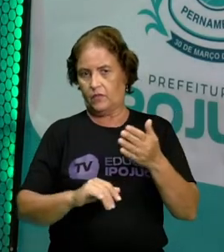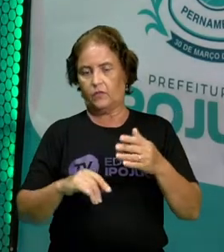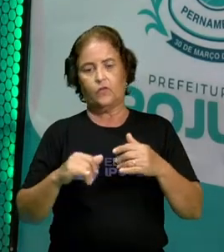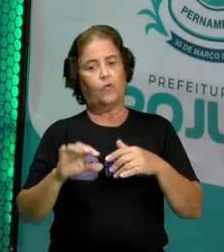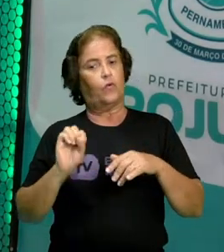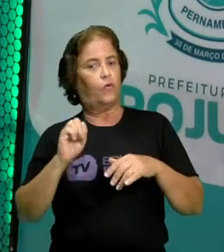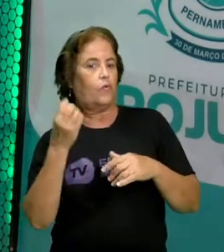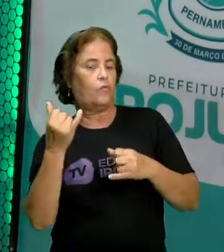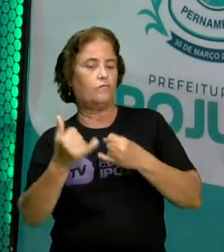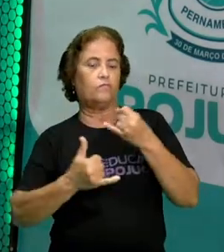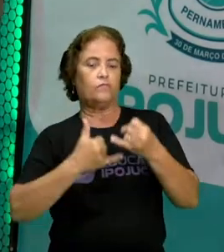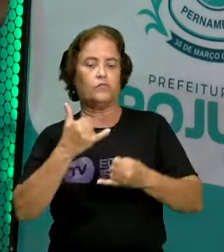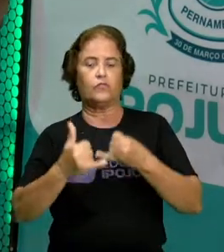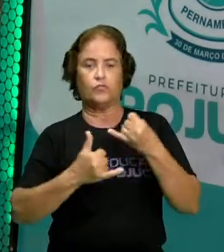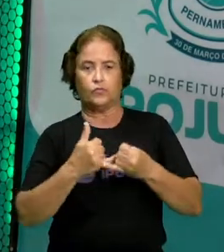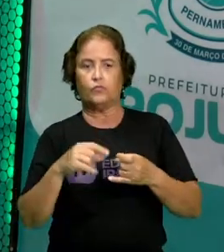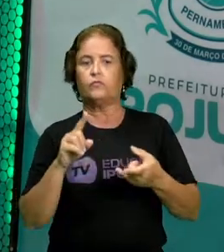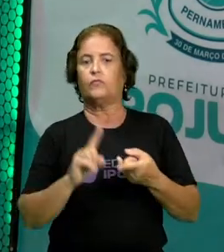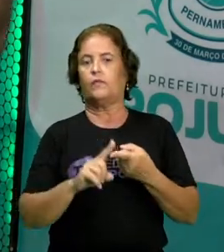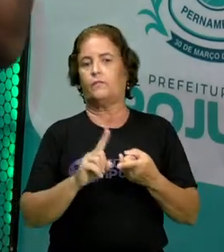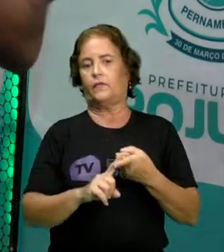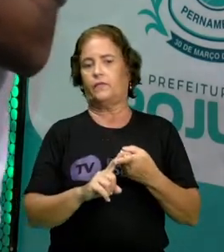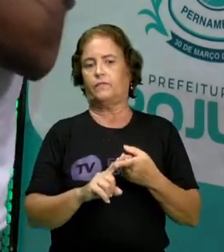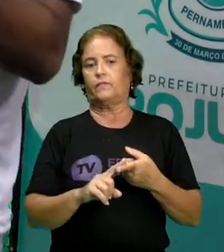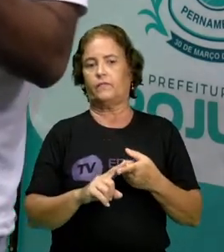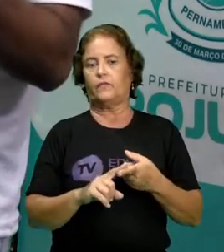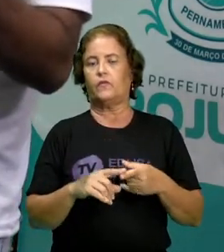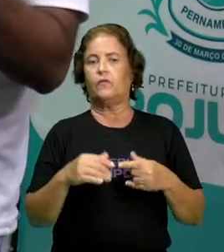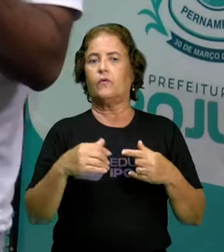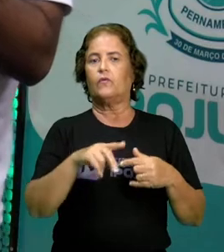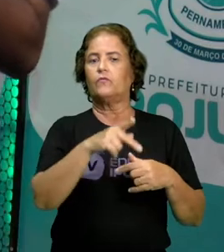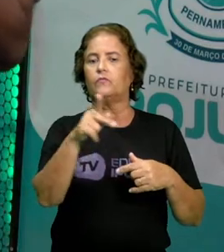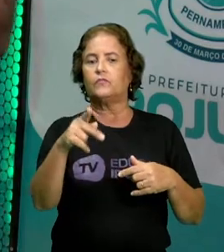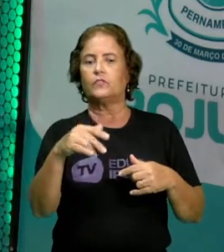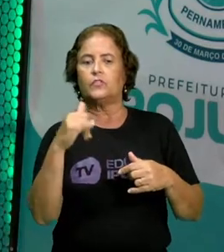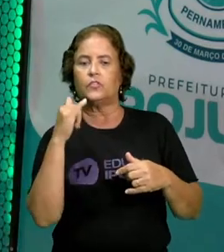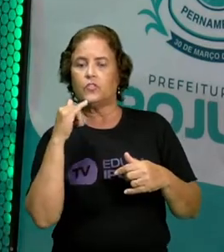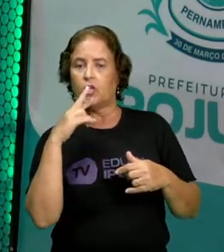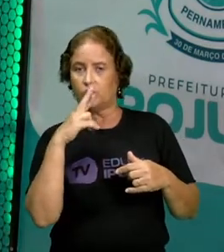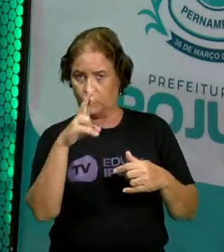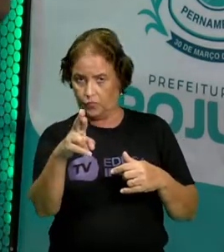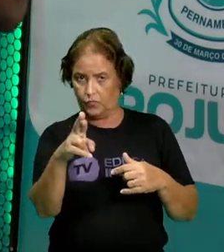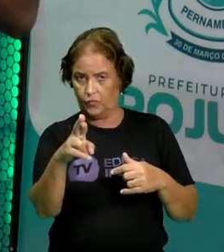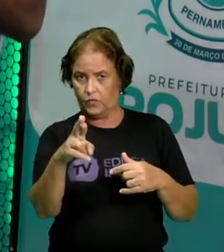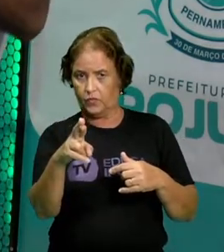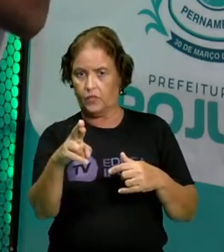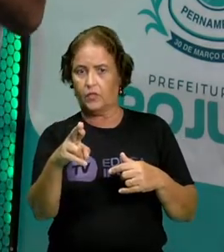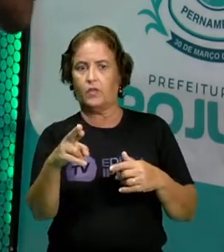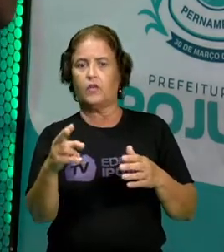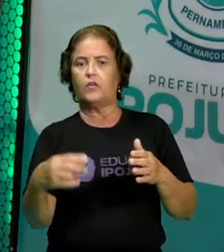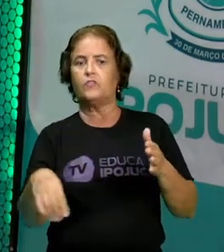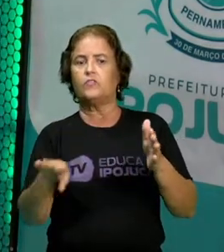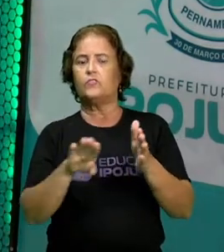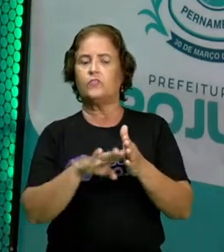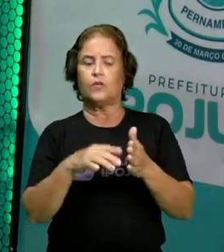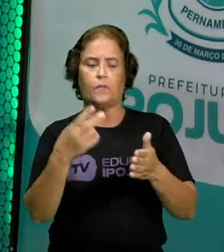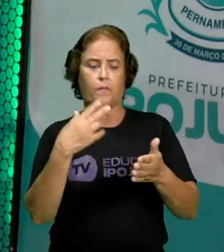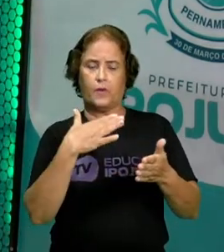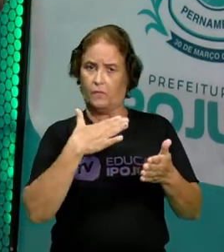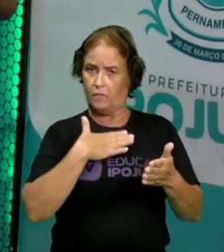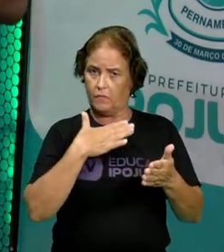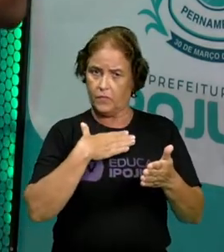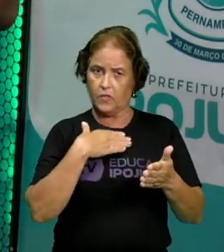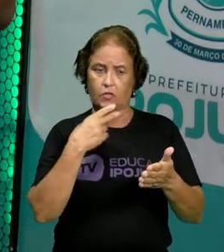que eu expliquei naquele dia. Assim que você responde, a sua resposta vem automaticamente para mim. Eu tenho que me acompanhar